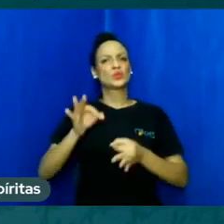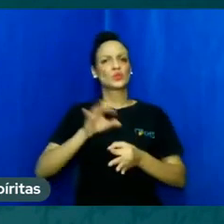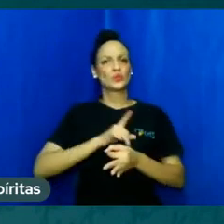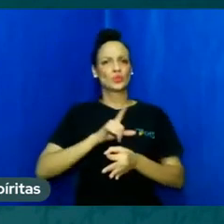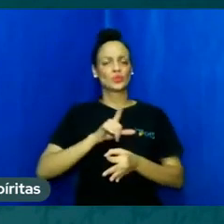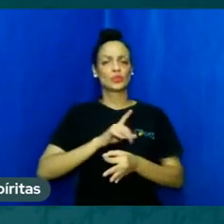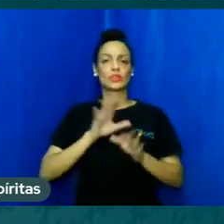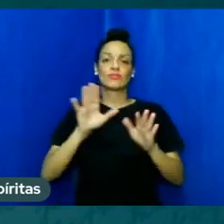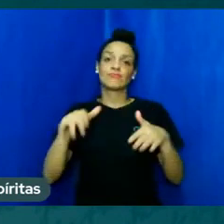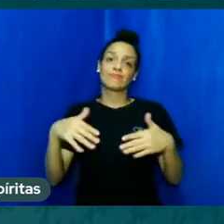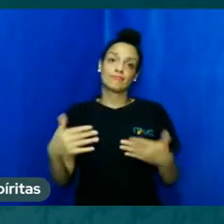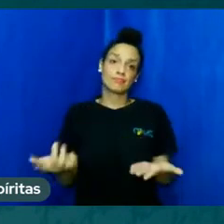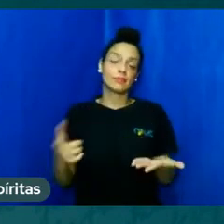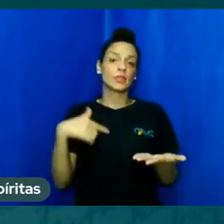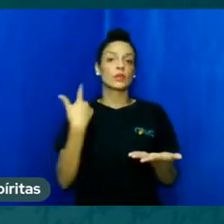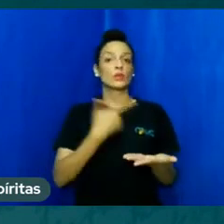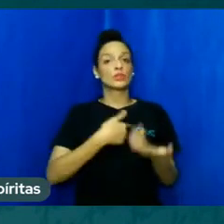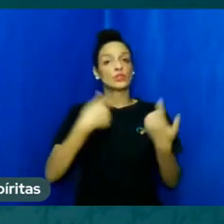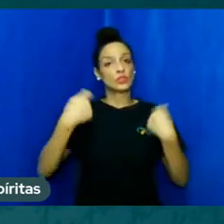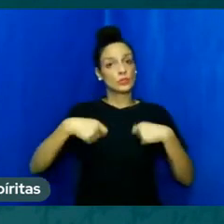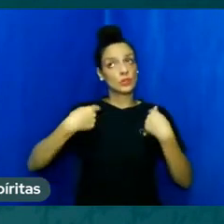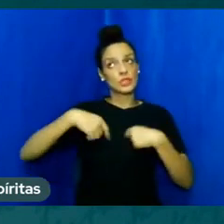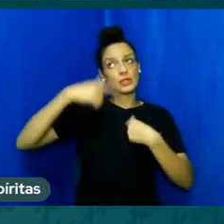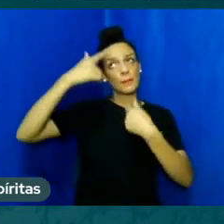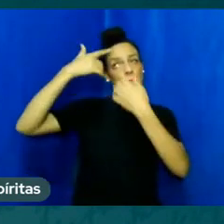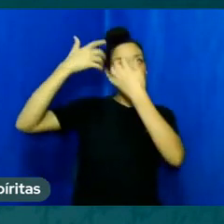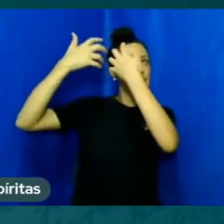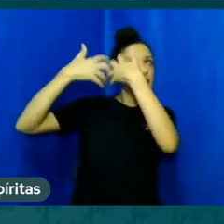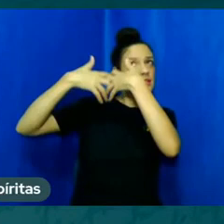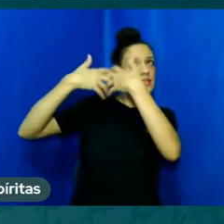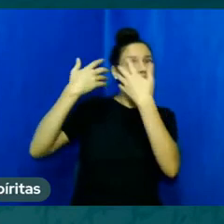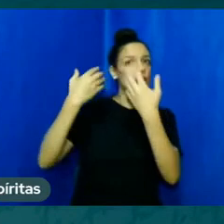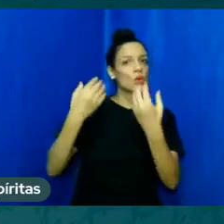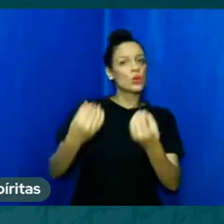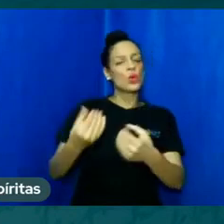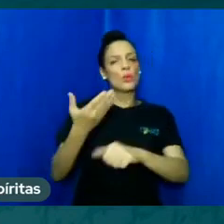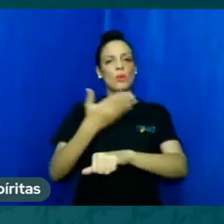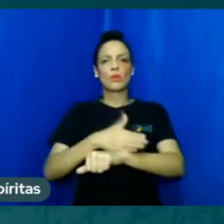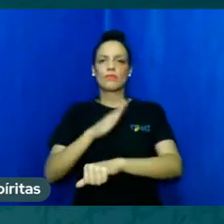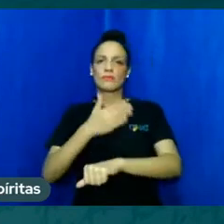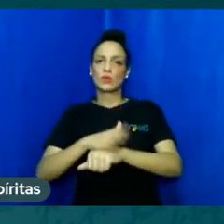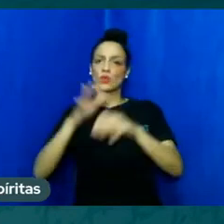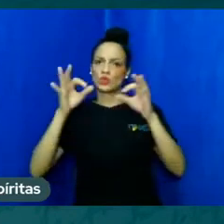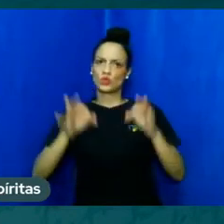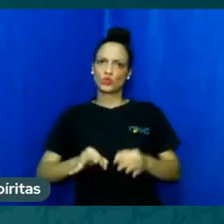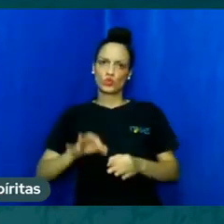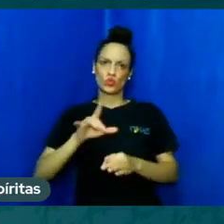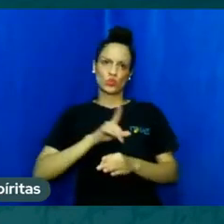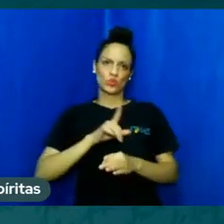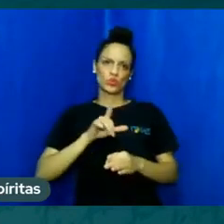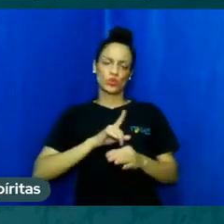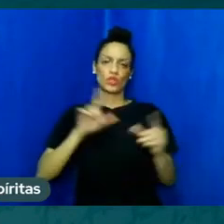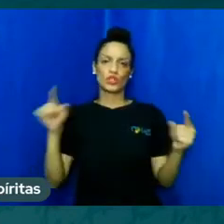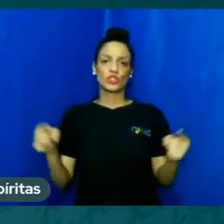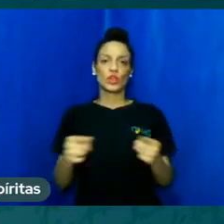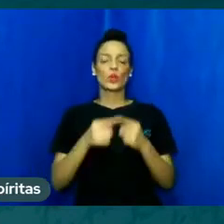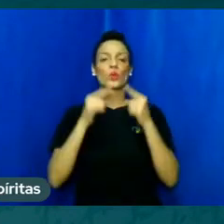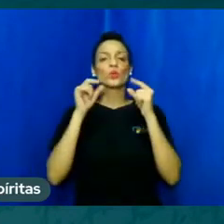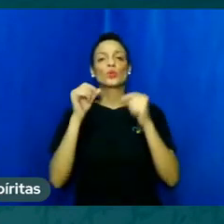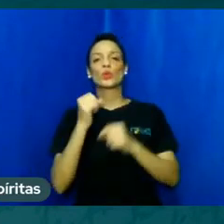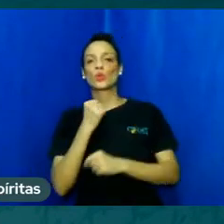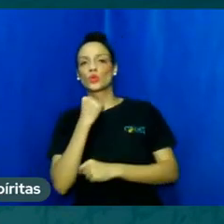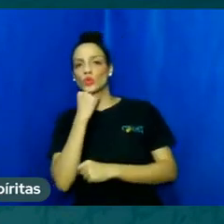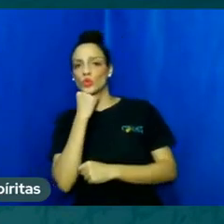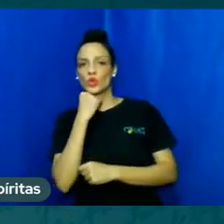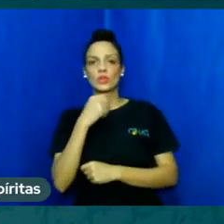começarmos a avaliar a praticar a justiça no sentido socrático no sentido platônico que é dar a